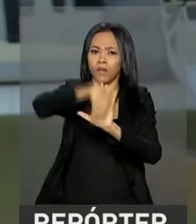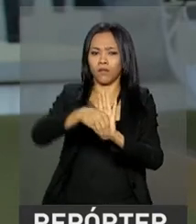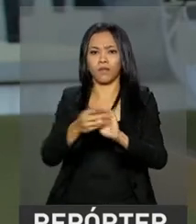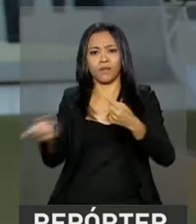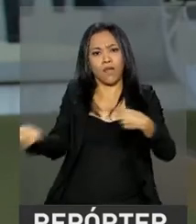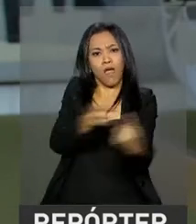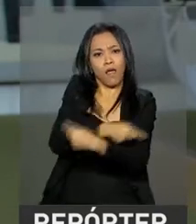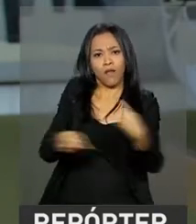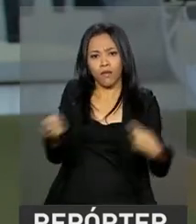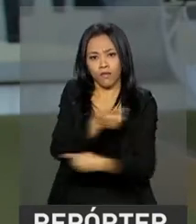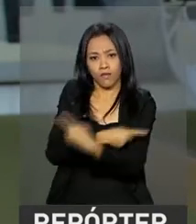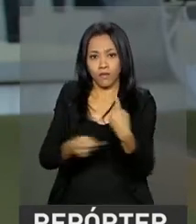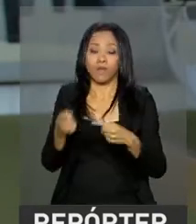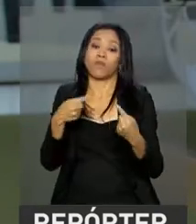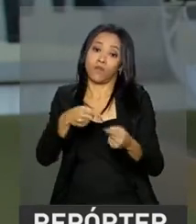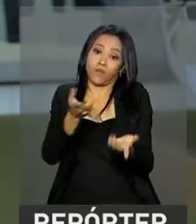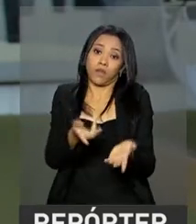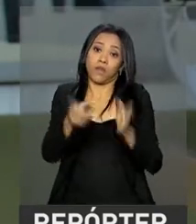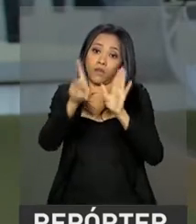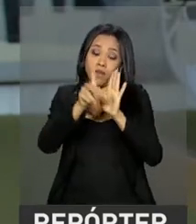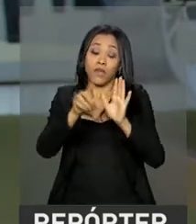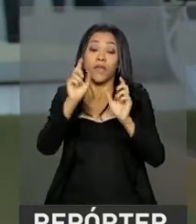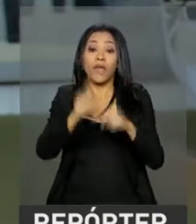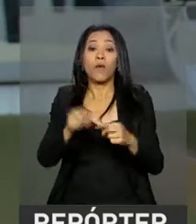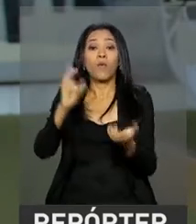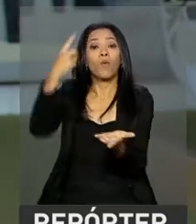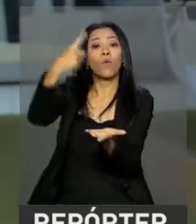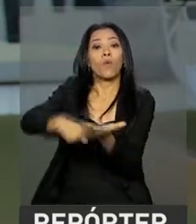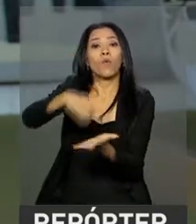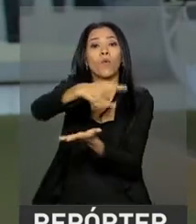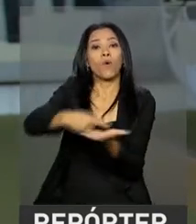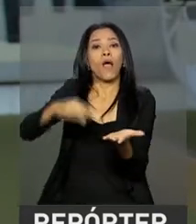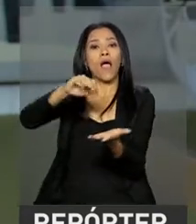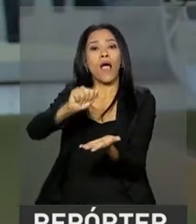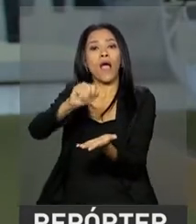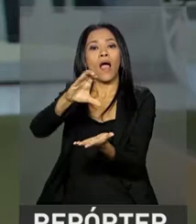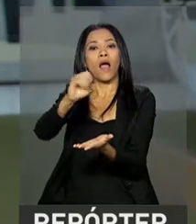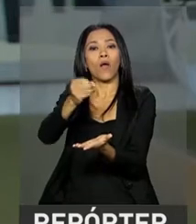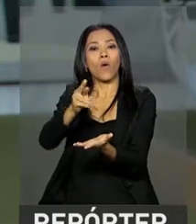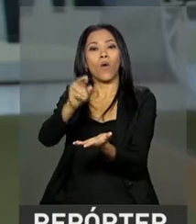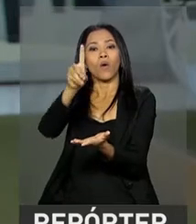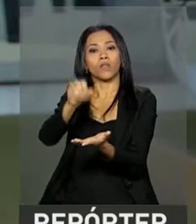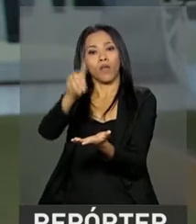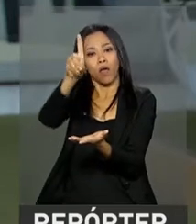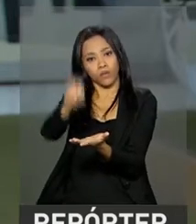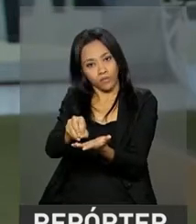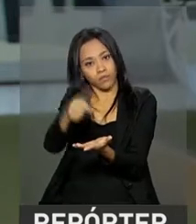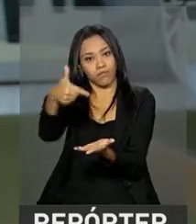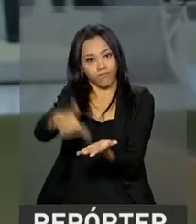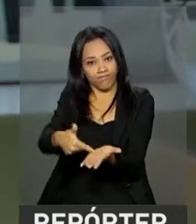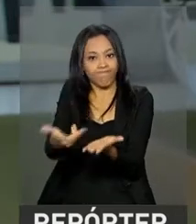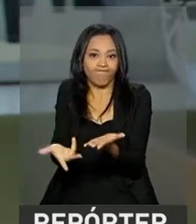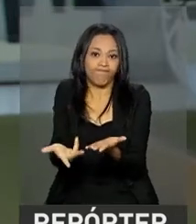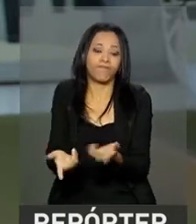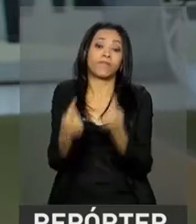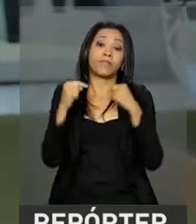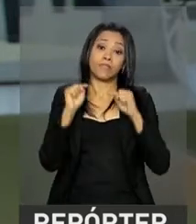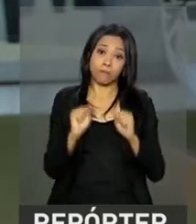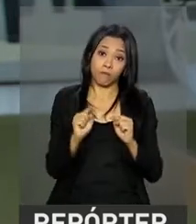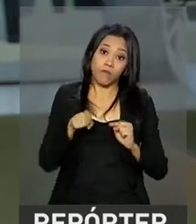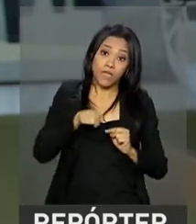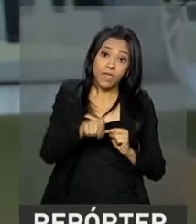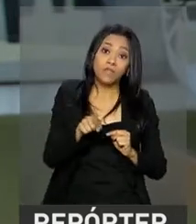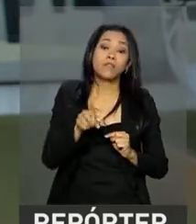portanto, a legislação, o chamado acordado sobre o legislado, ou negociado sobre o legislado. E aí,